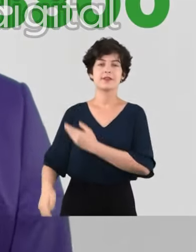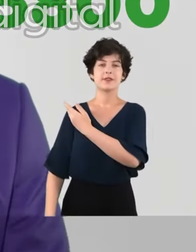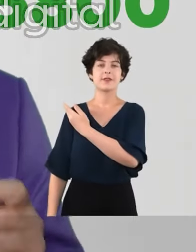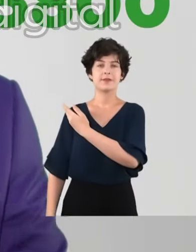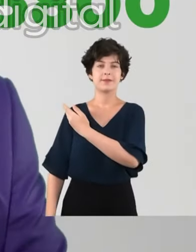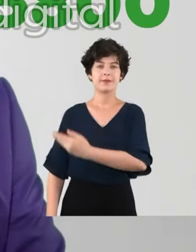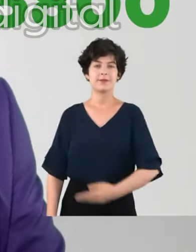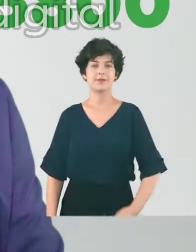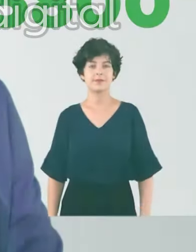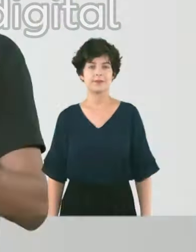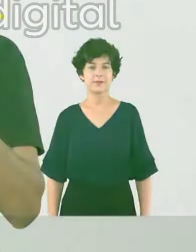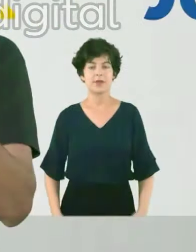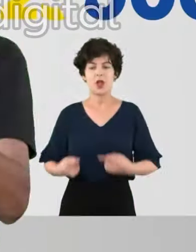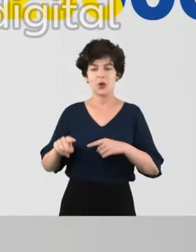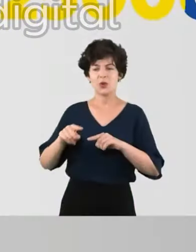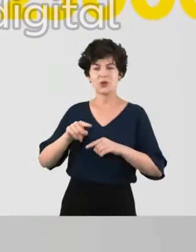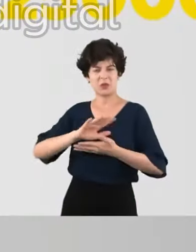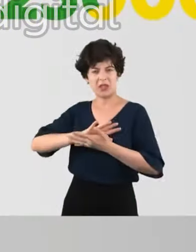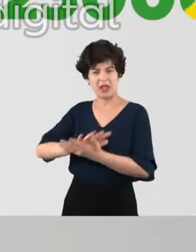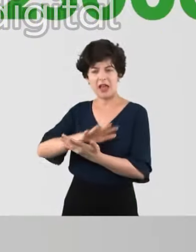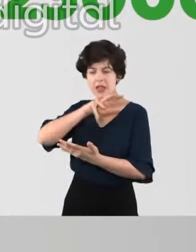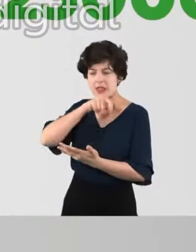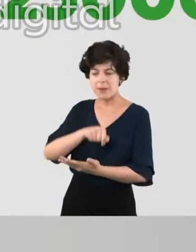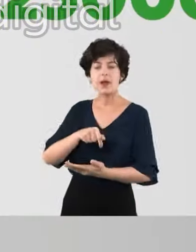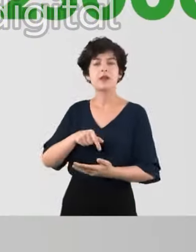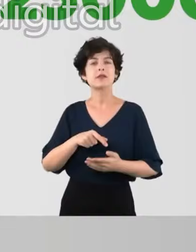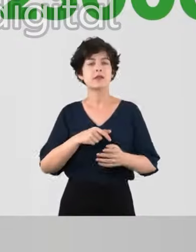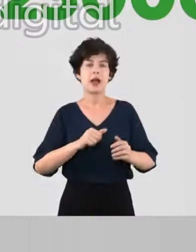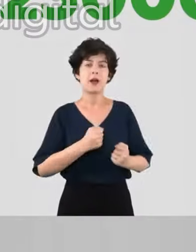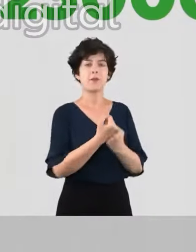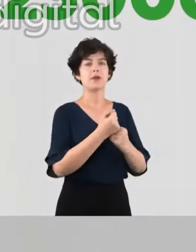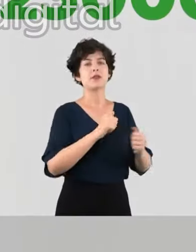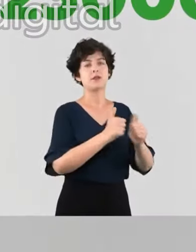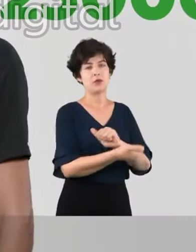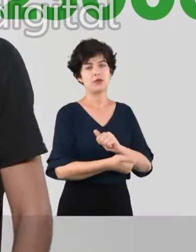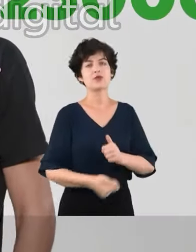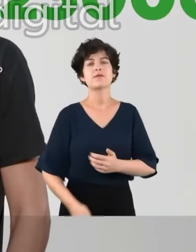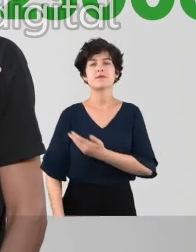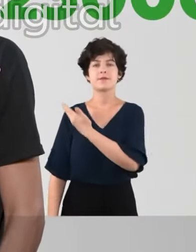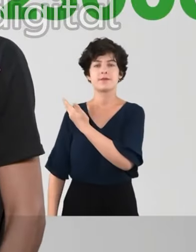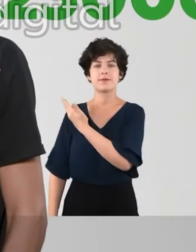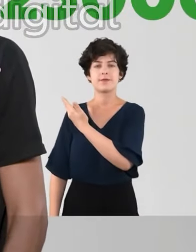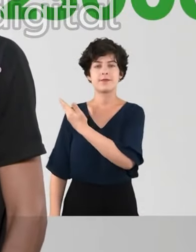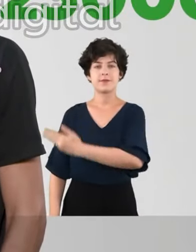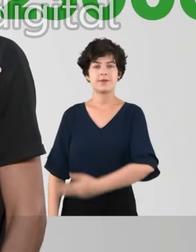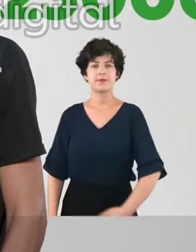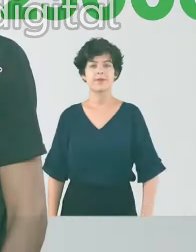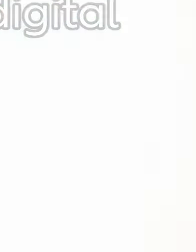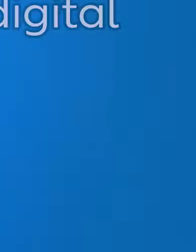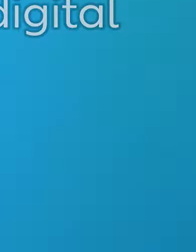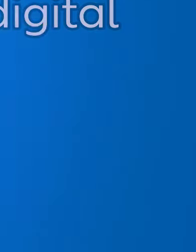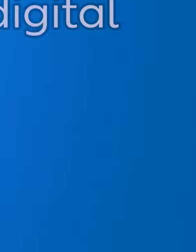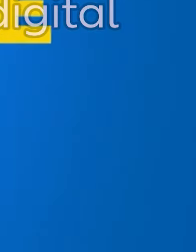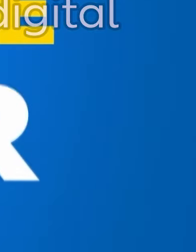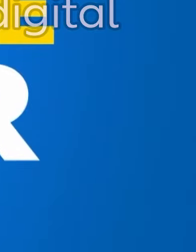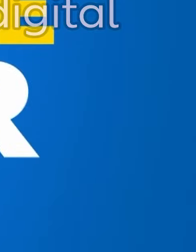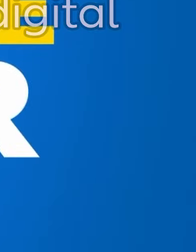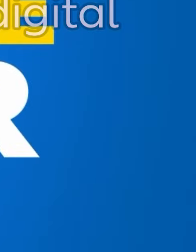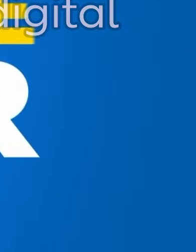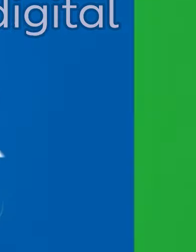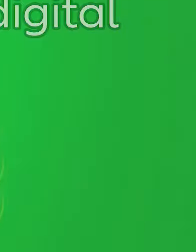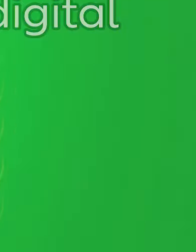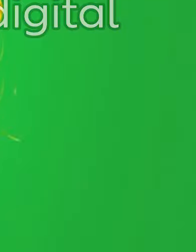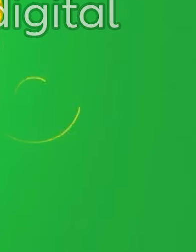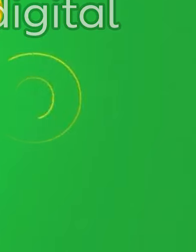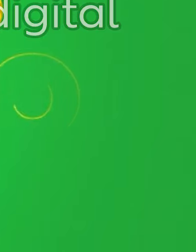Vote Zé Turi, 25-800. Contra os maus-tratos, aos animais. E pelo esporte, vote Diego Laudano, 25-000. Isso não pode